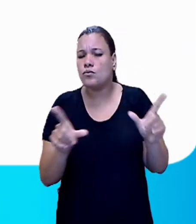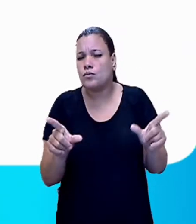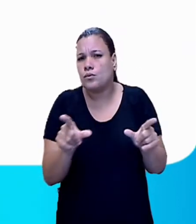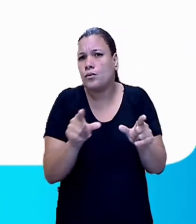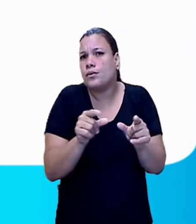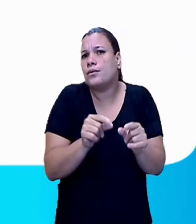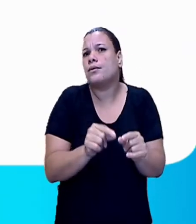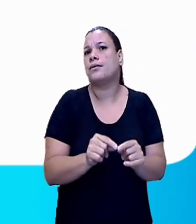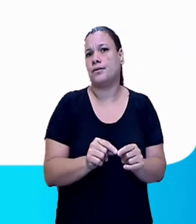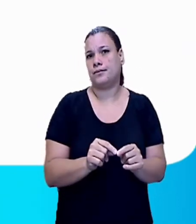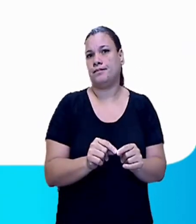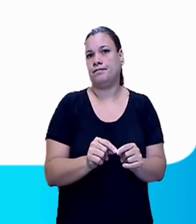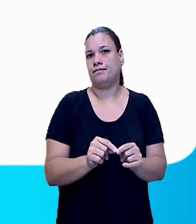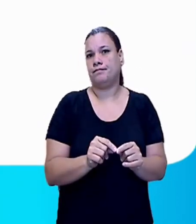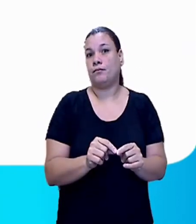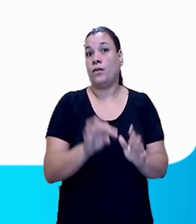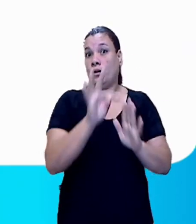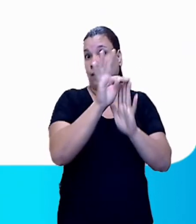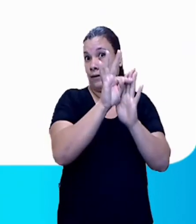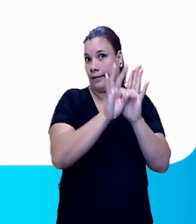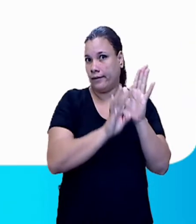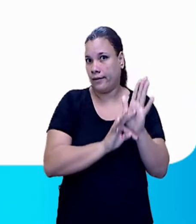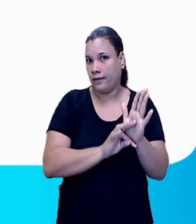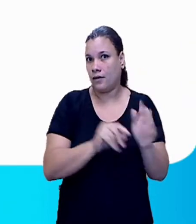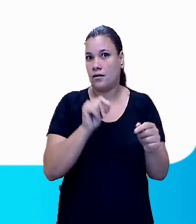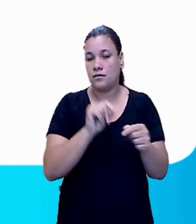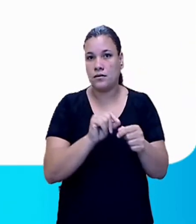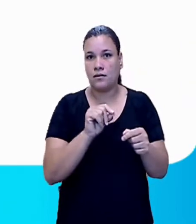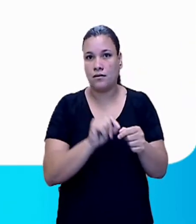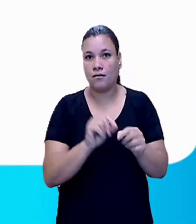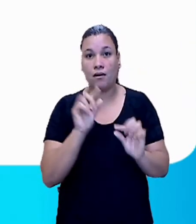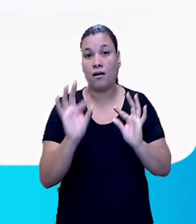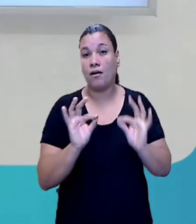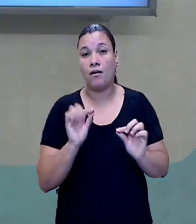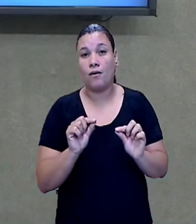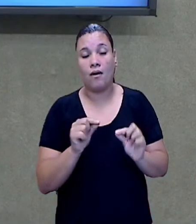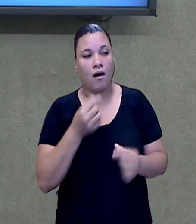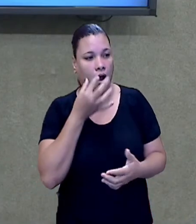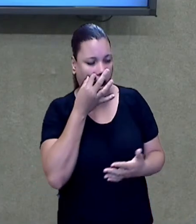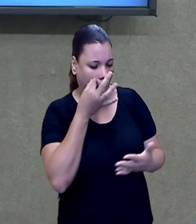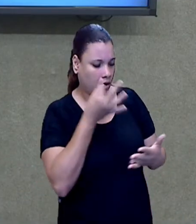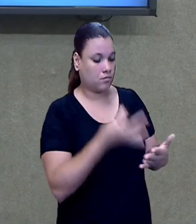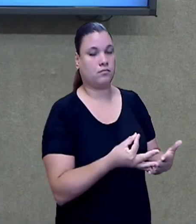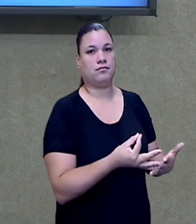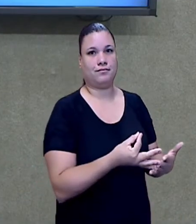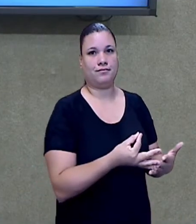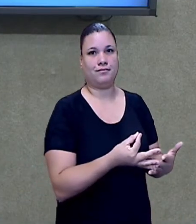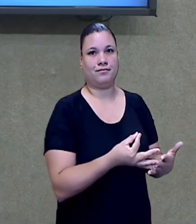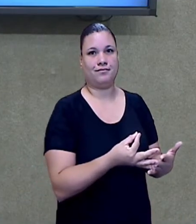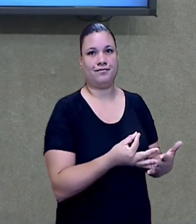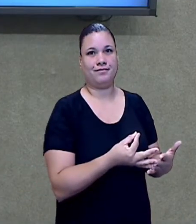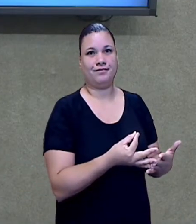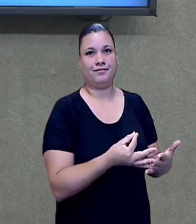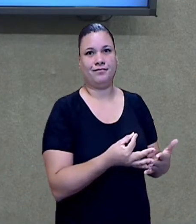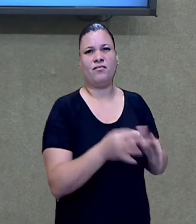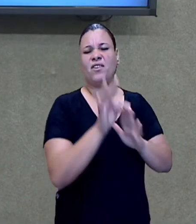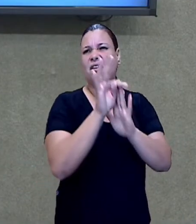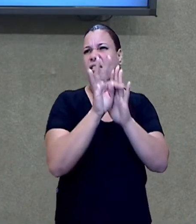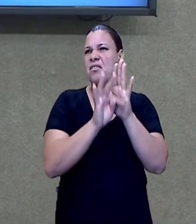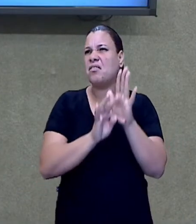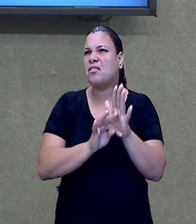textos persuasivos e atrativos. O que é que nós podemos entender de textos